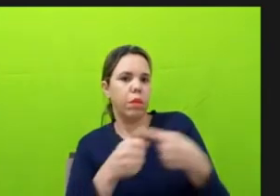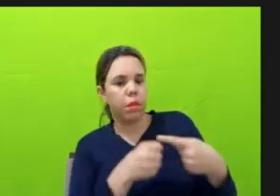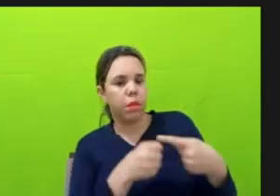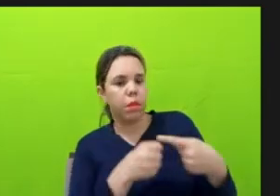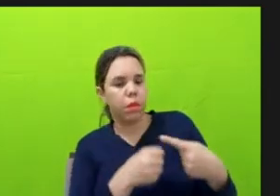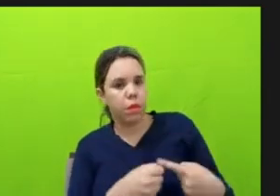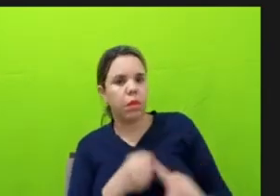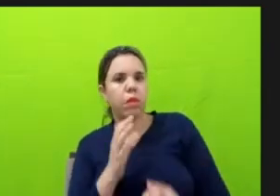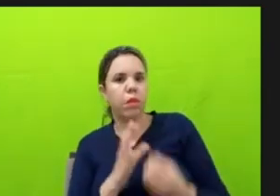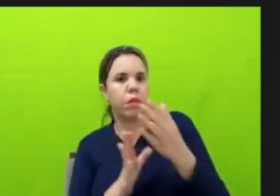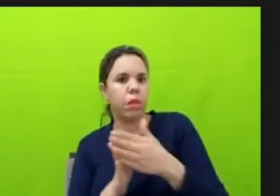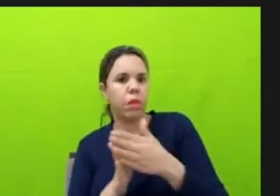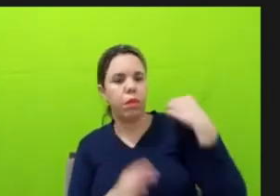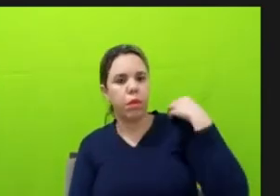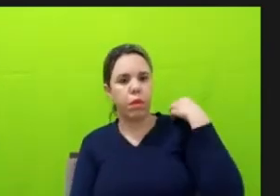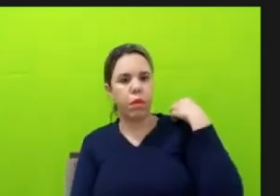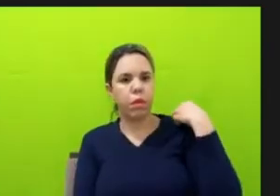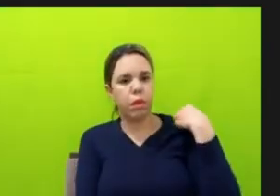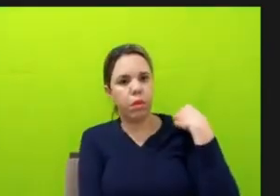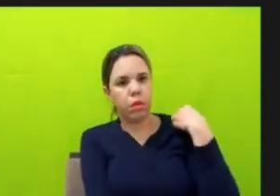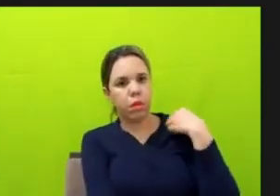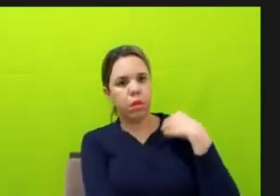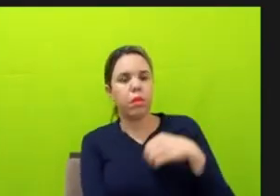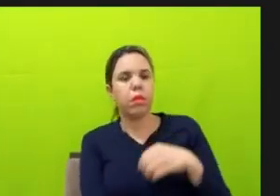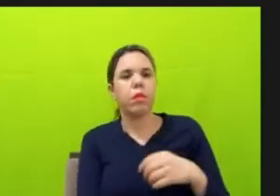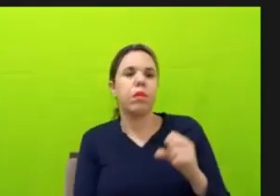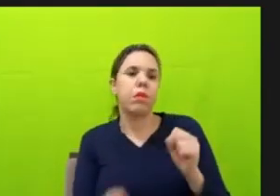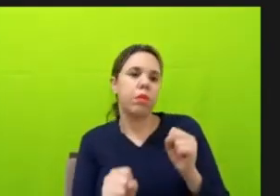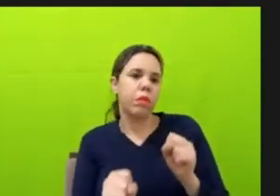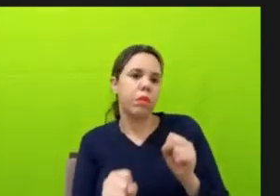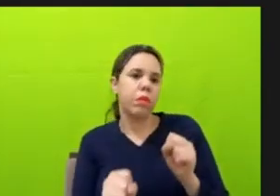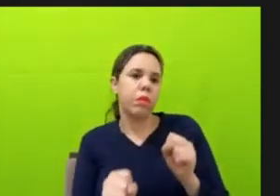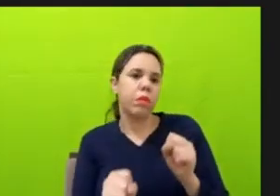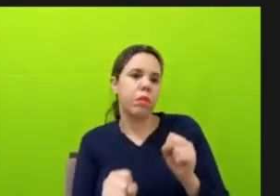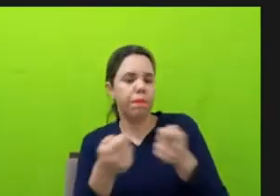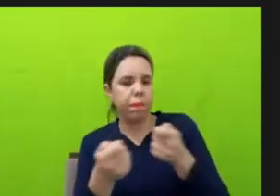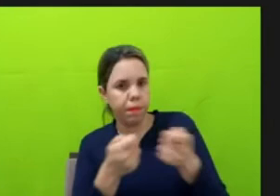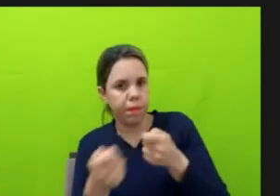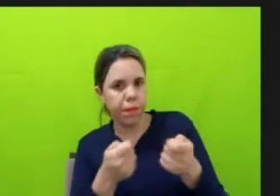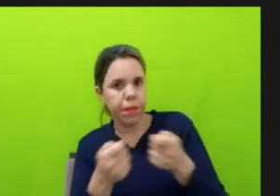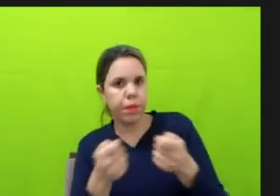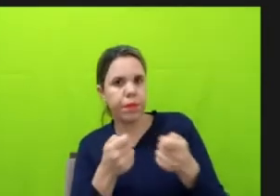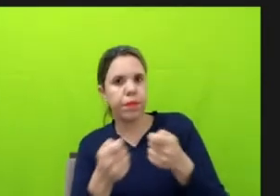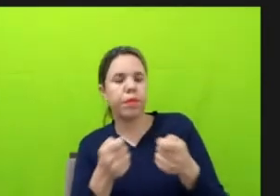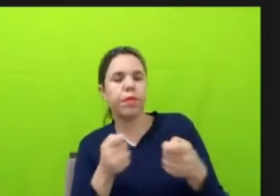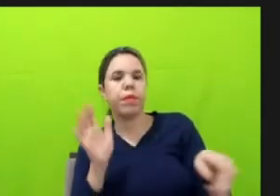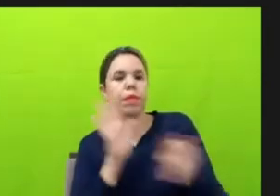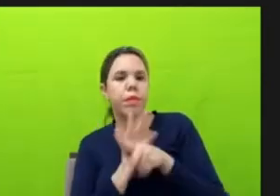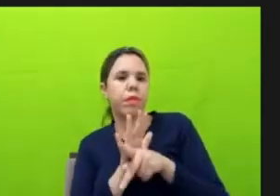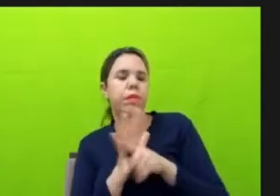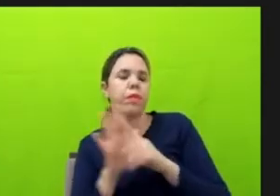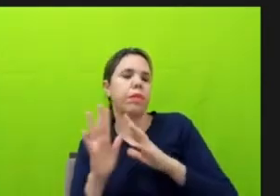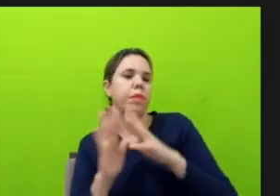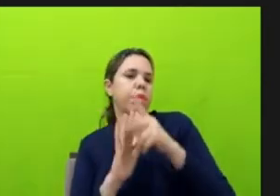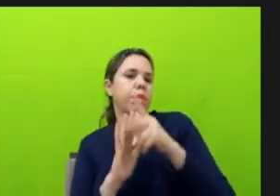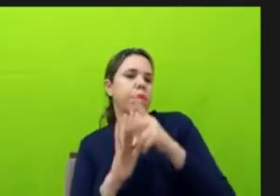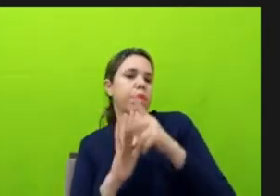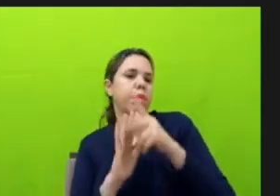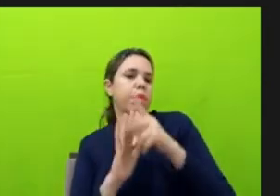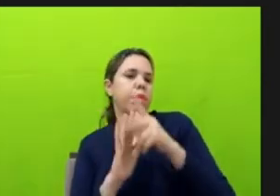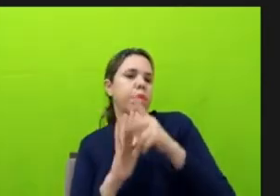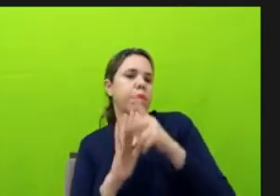polícia ambiental para poder brecar essa questão específica do desmatamento, da mineração. Enfim,